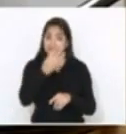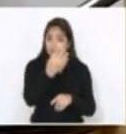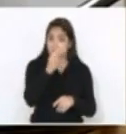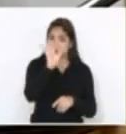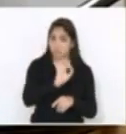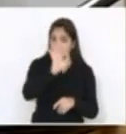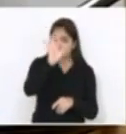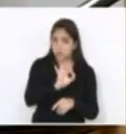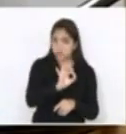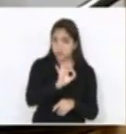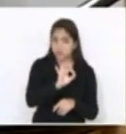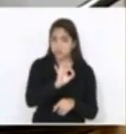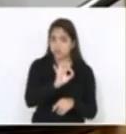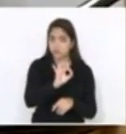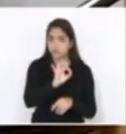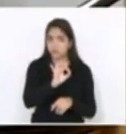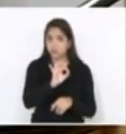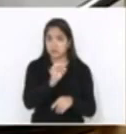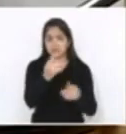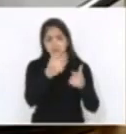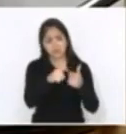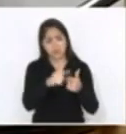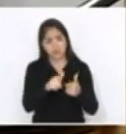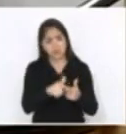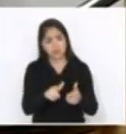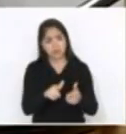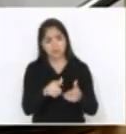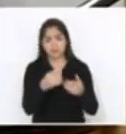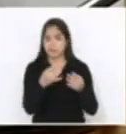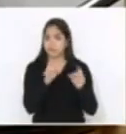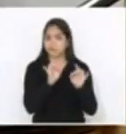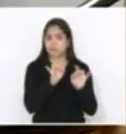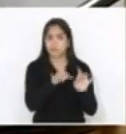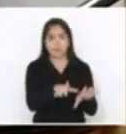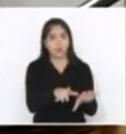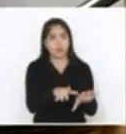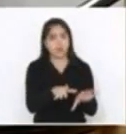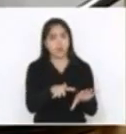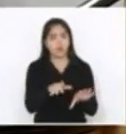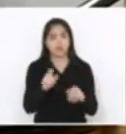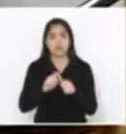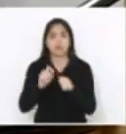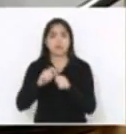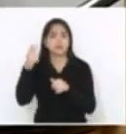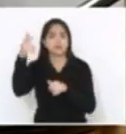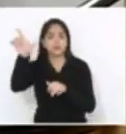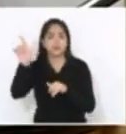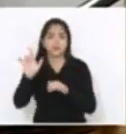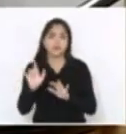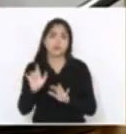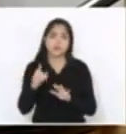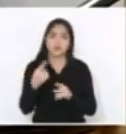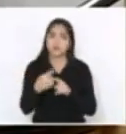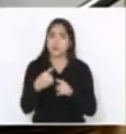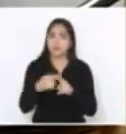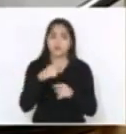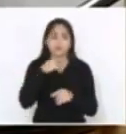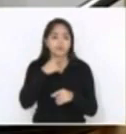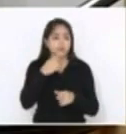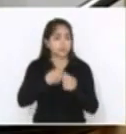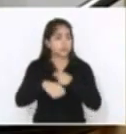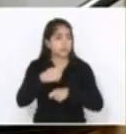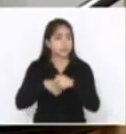para ele engessar, então ele larga mão, vai fazer outra coisa, porque ele não tem condições de administrar.